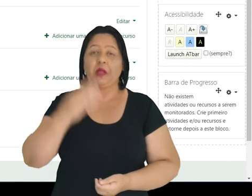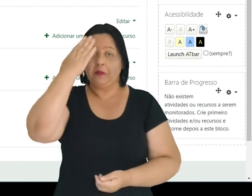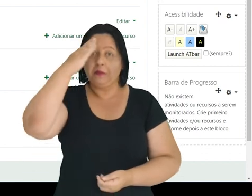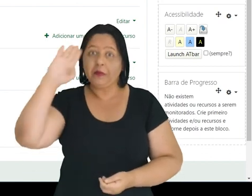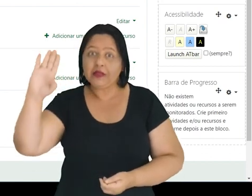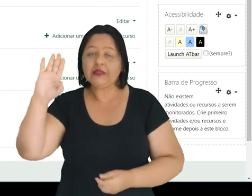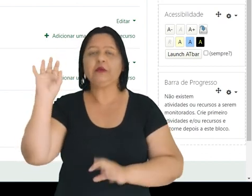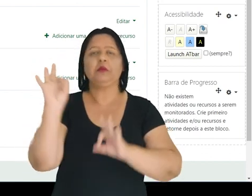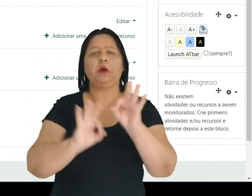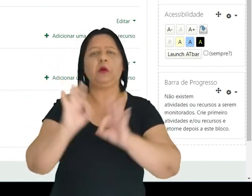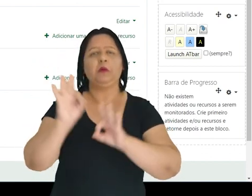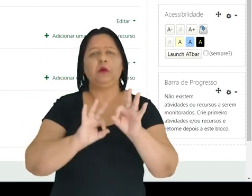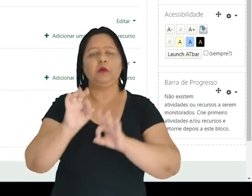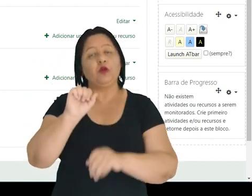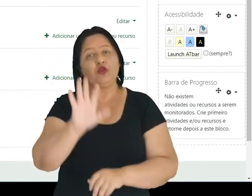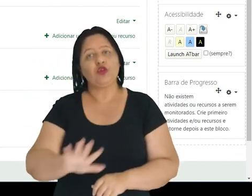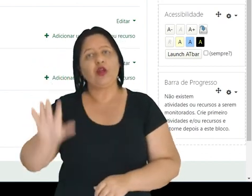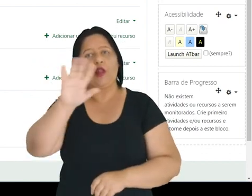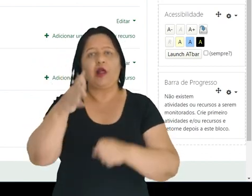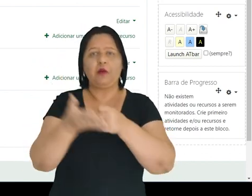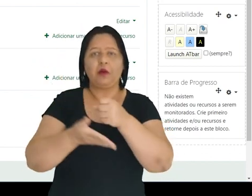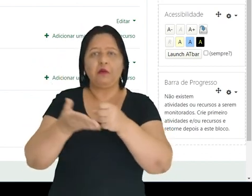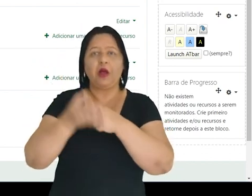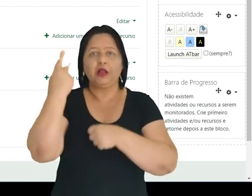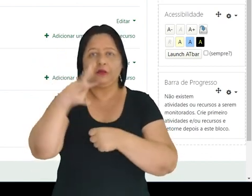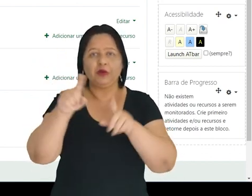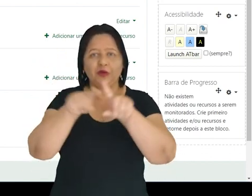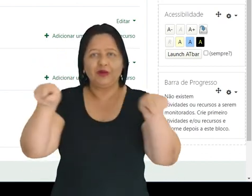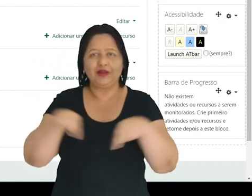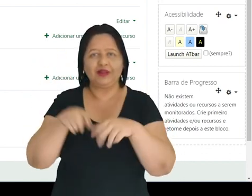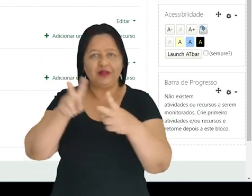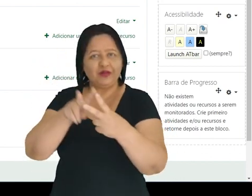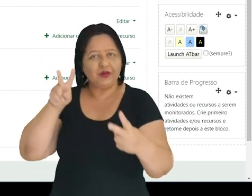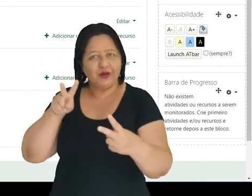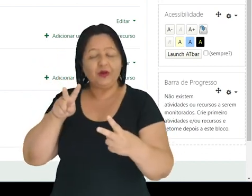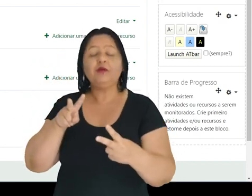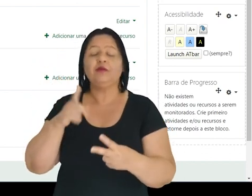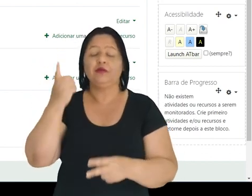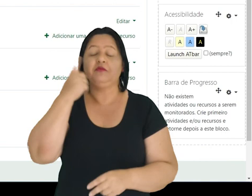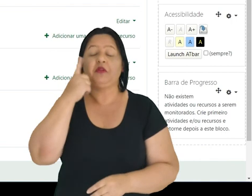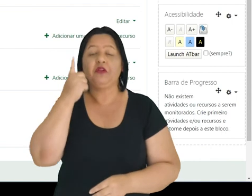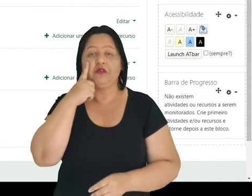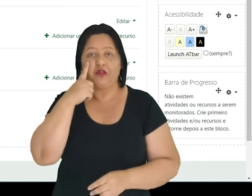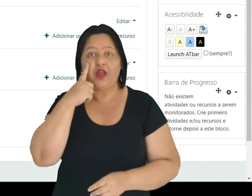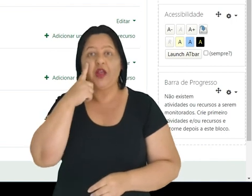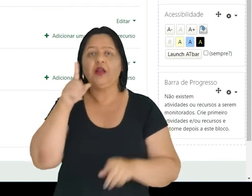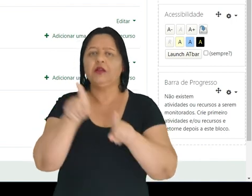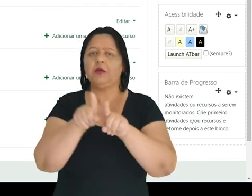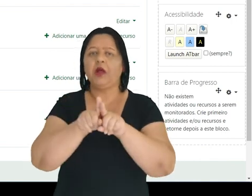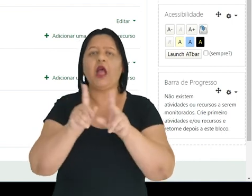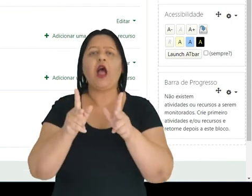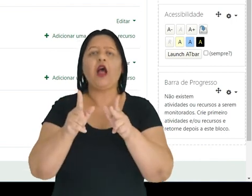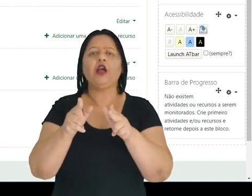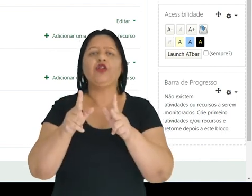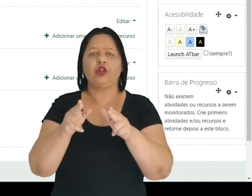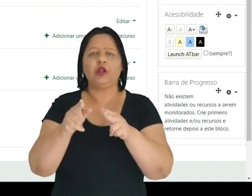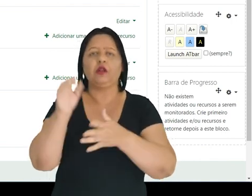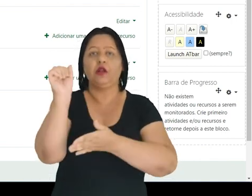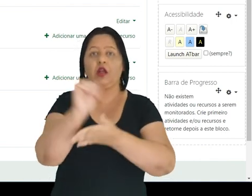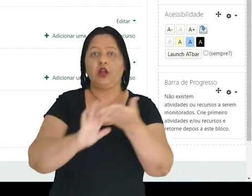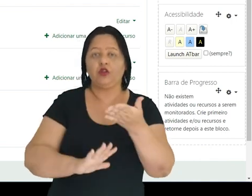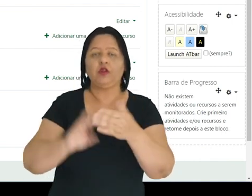as principais configurações gerais e básicas para a sua sala virtual, e nós vamos ver a edição